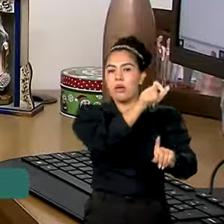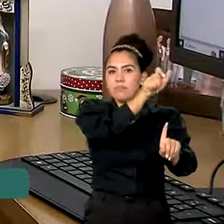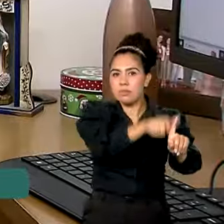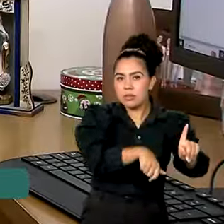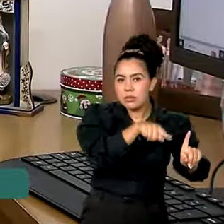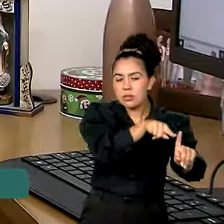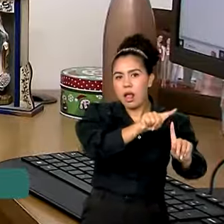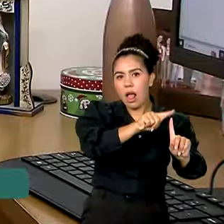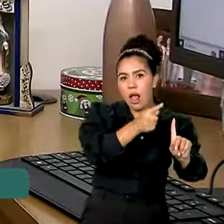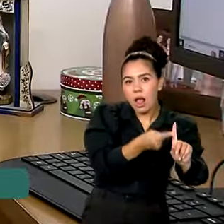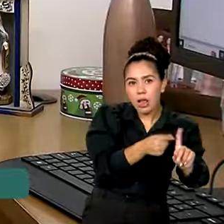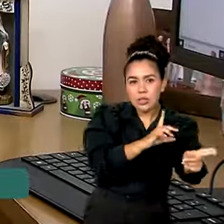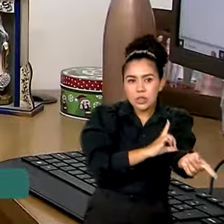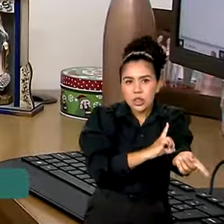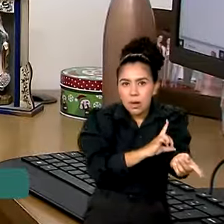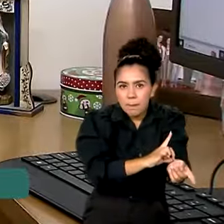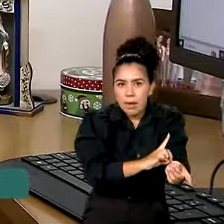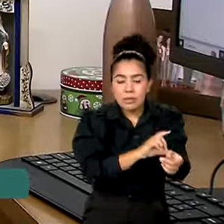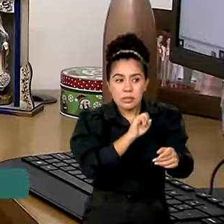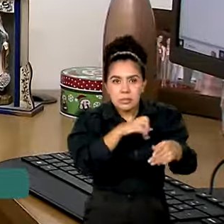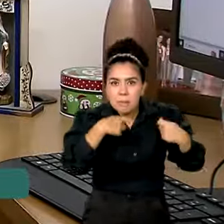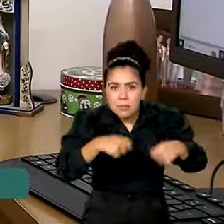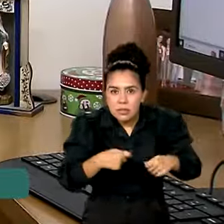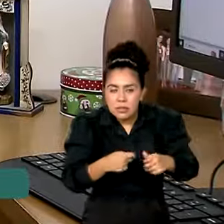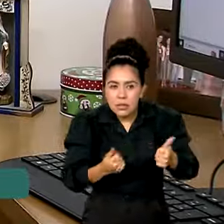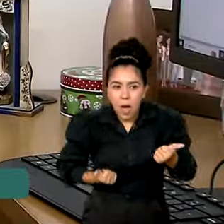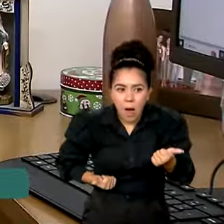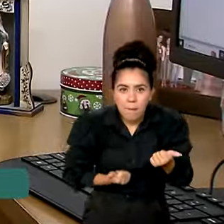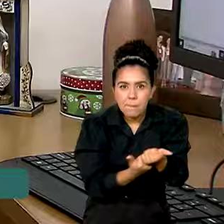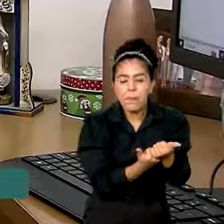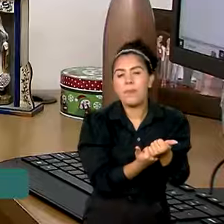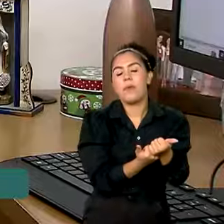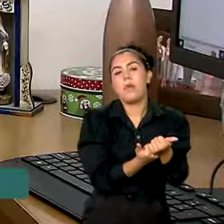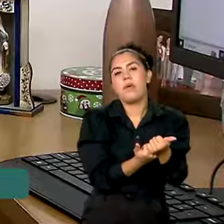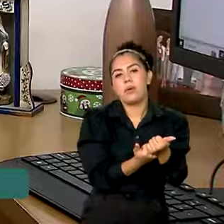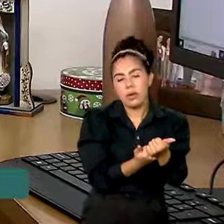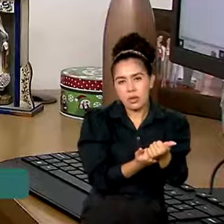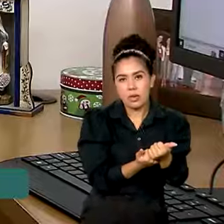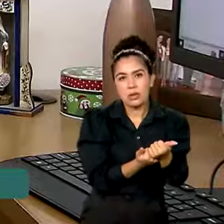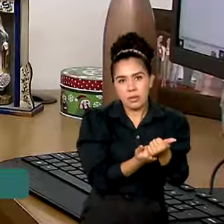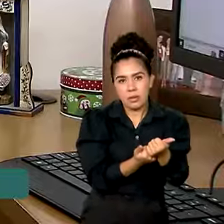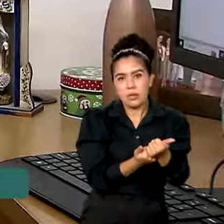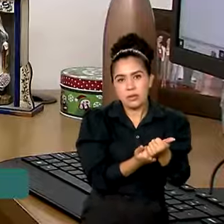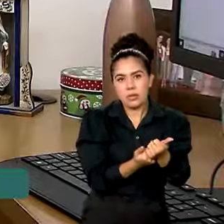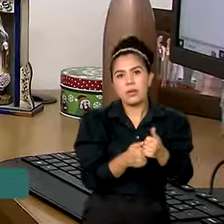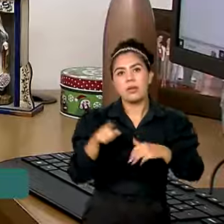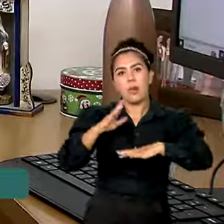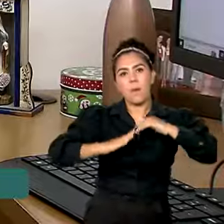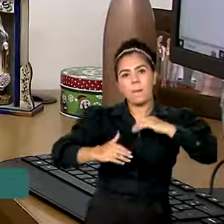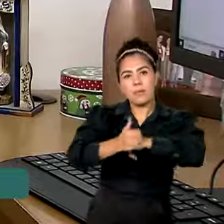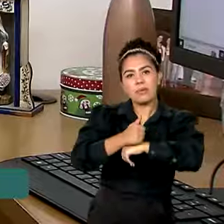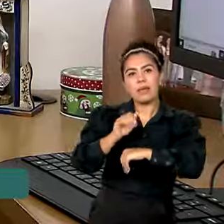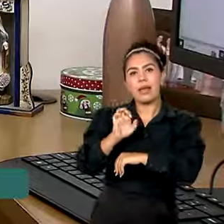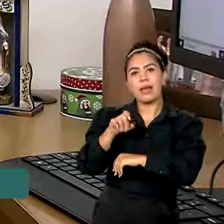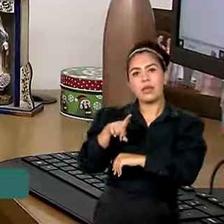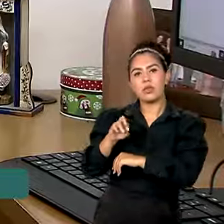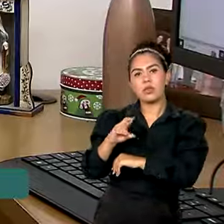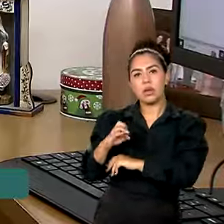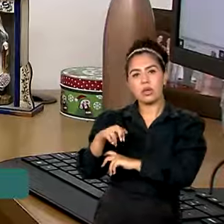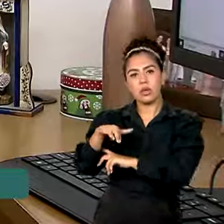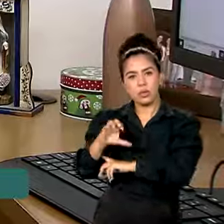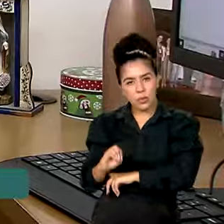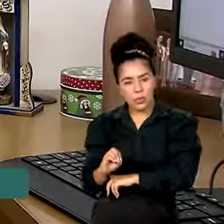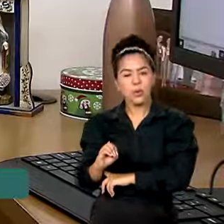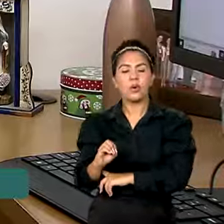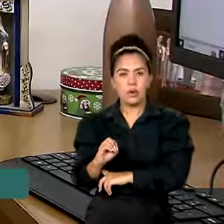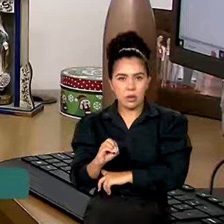equipe necessite de um cuidado, de um apoio da equipe especializada, né, dos endocrinologistas, esse encaminhamento também